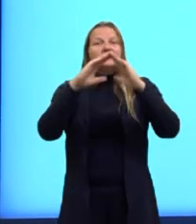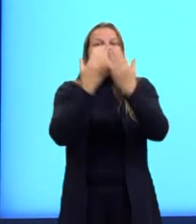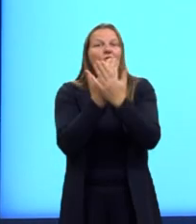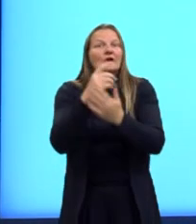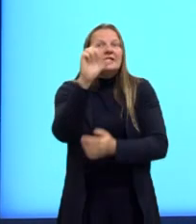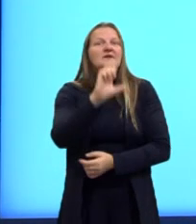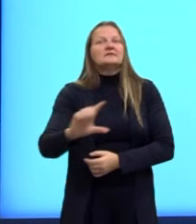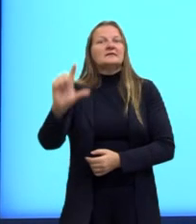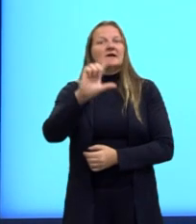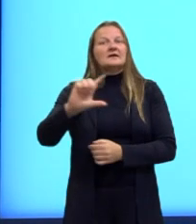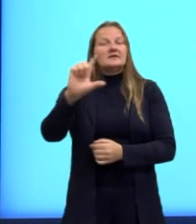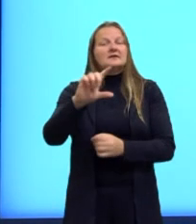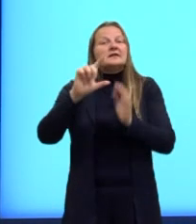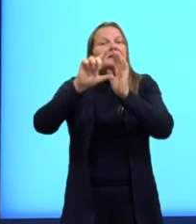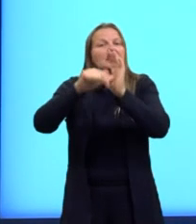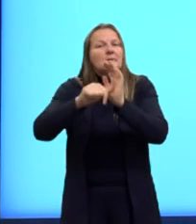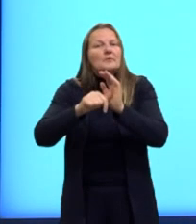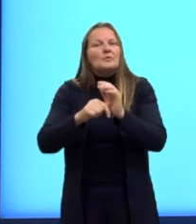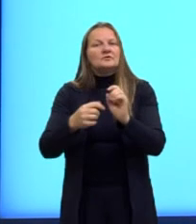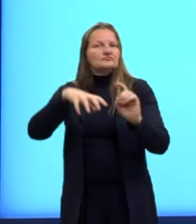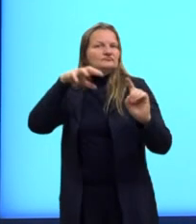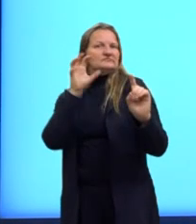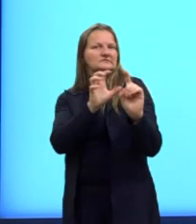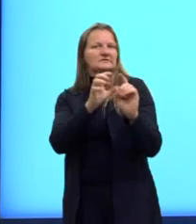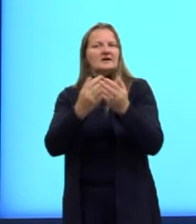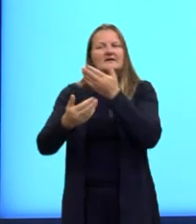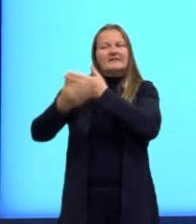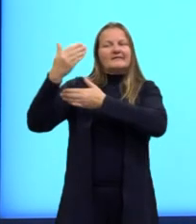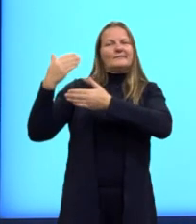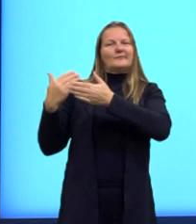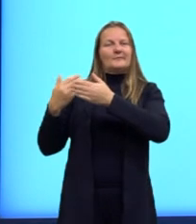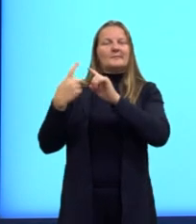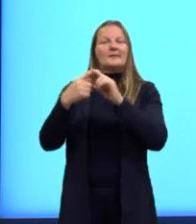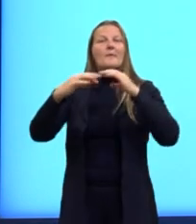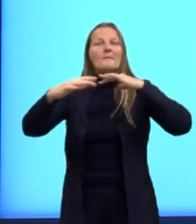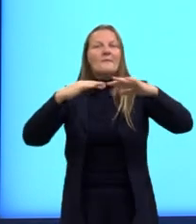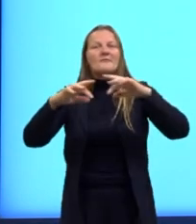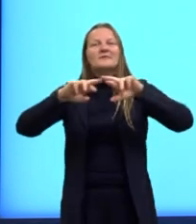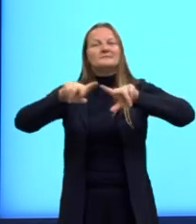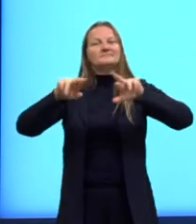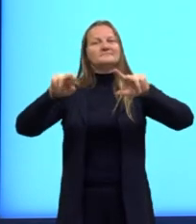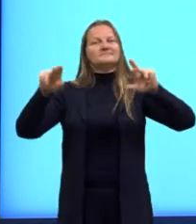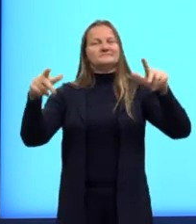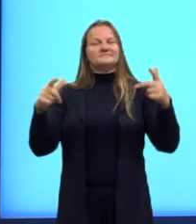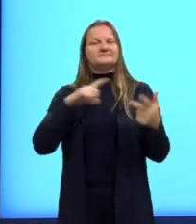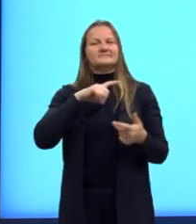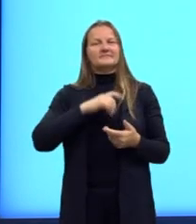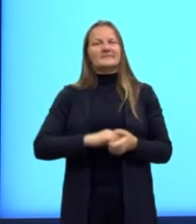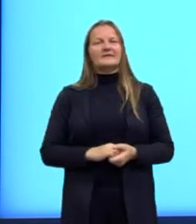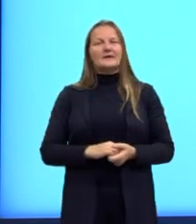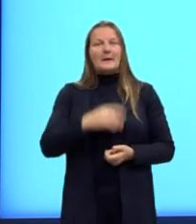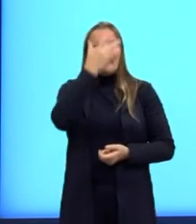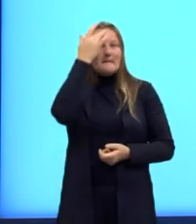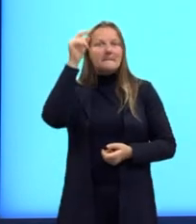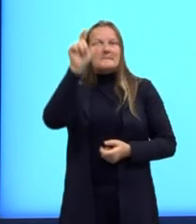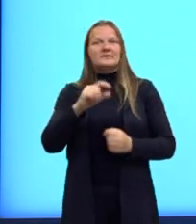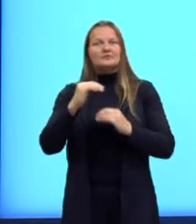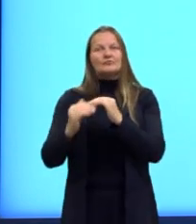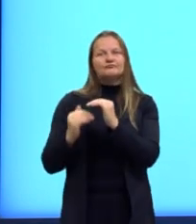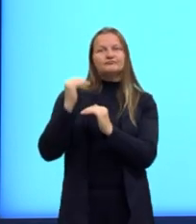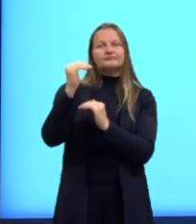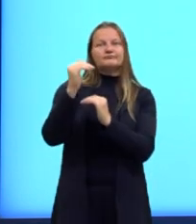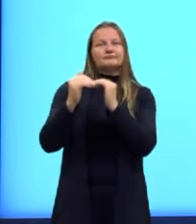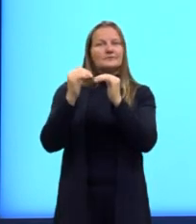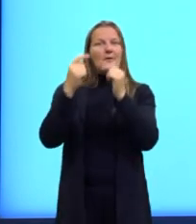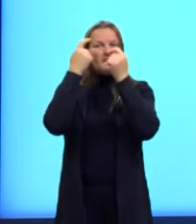literária que vem depois, ela é anti a que passou, porque é um movimento diferente, é um momento que a pessoa evolui